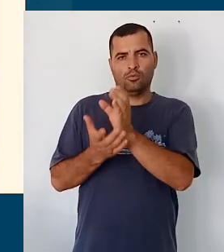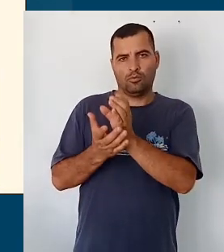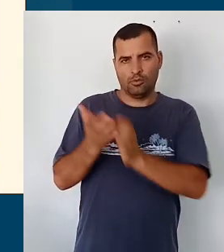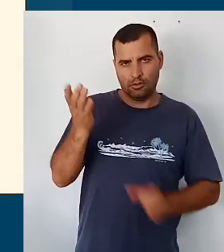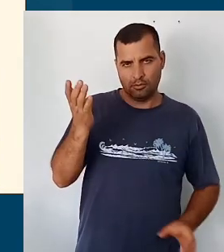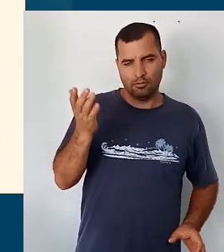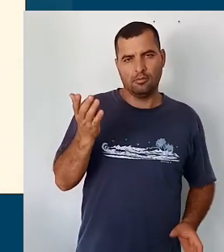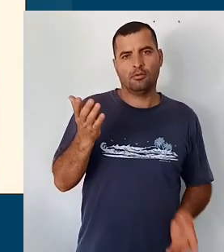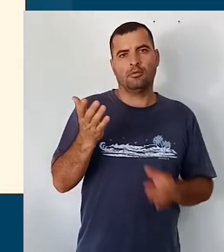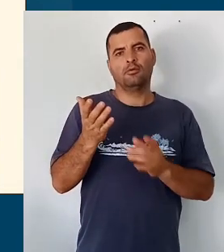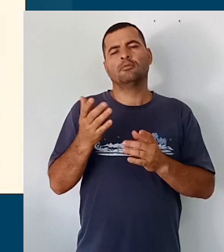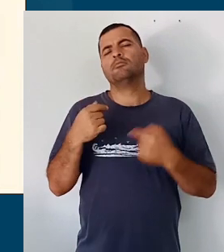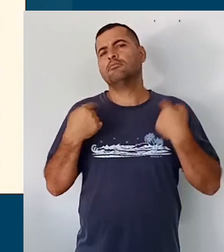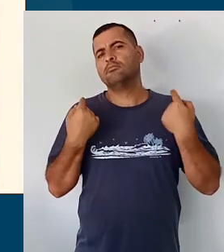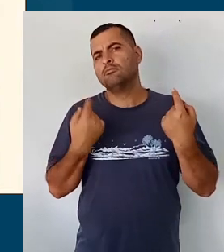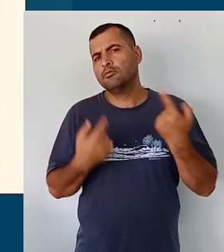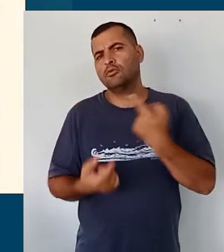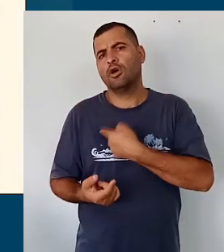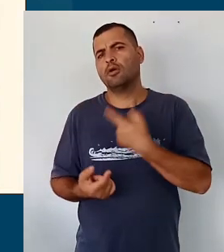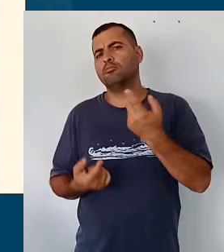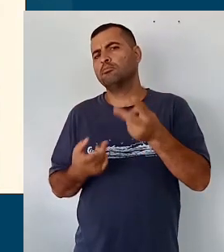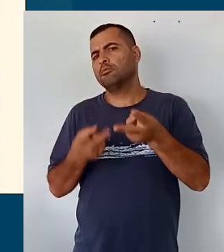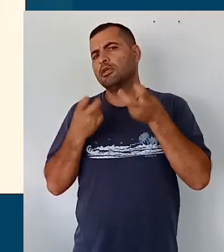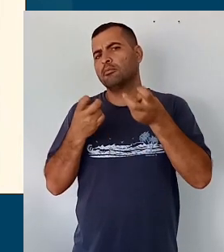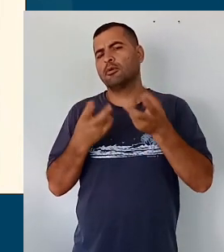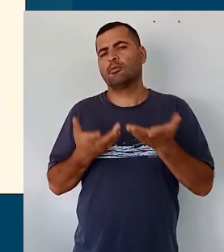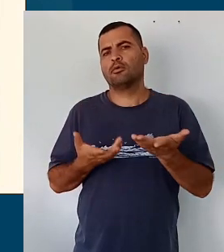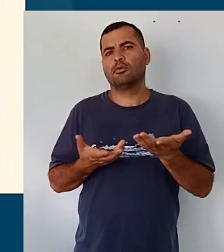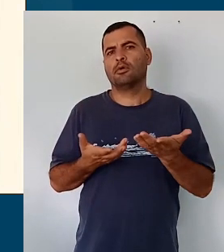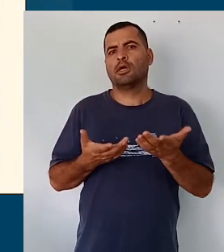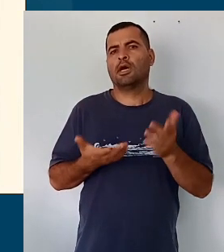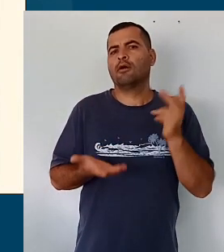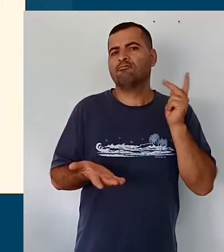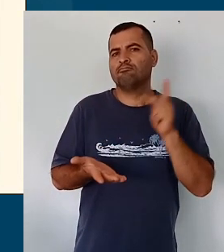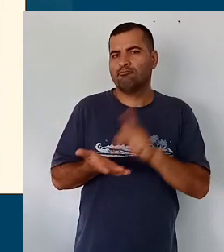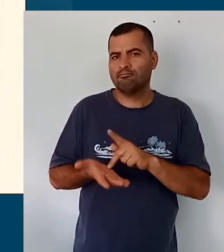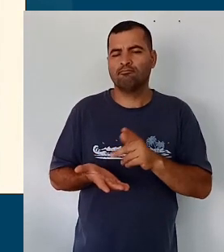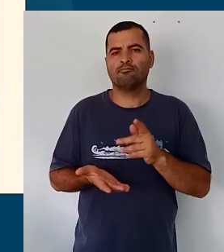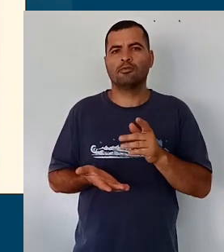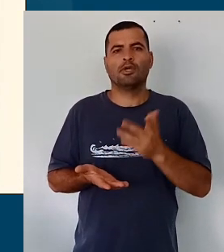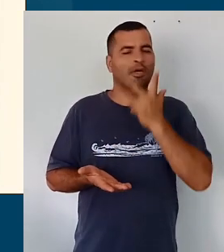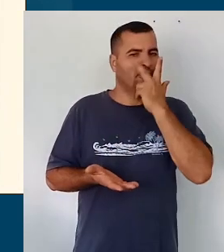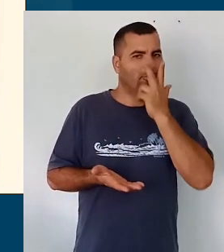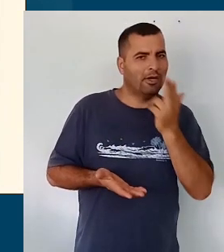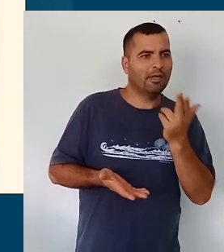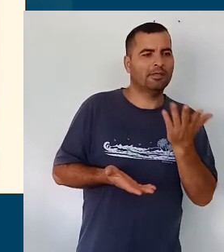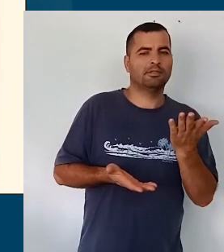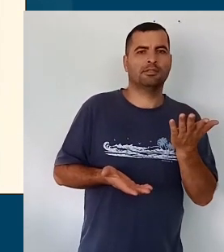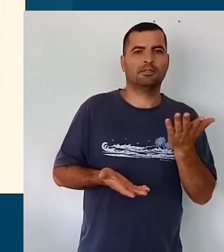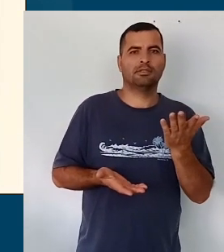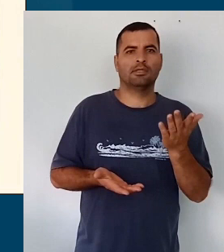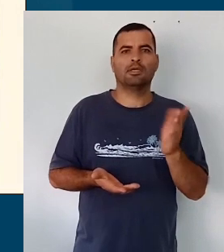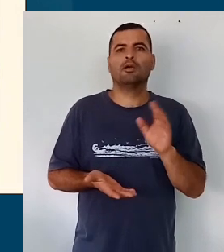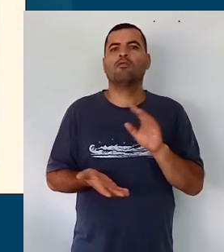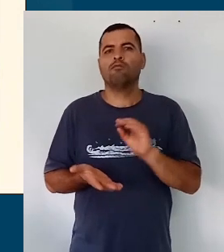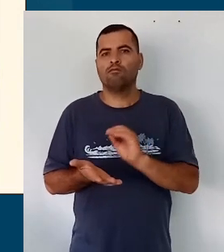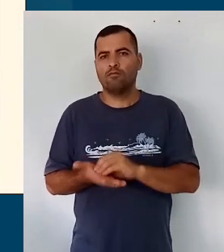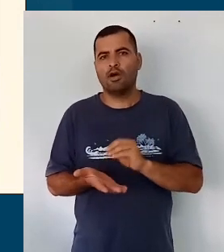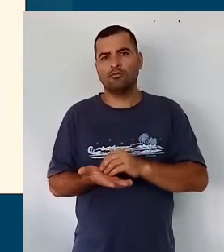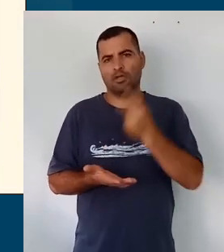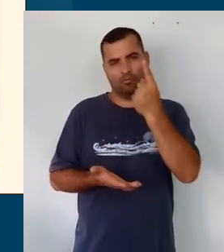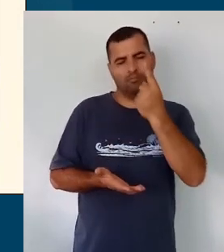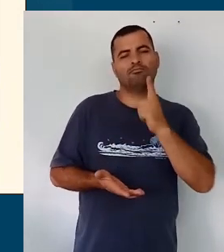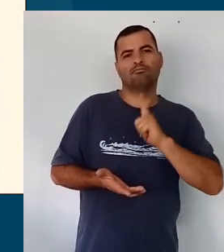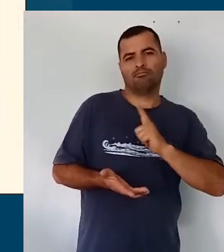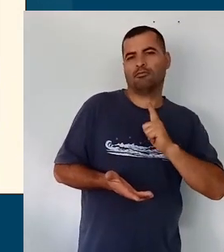a gente observou? Que uma grande lacuna, um grande ato dentro das questões